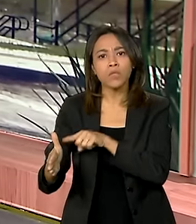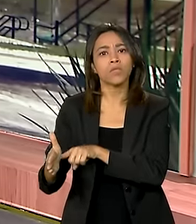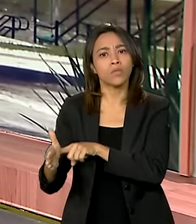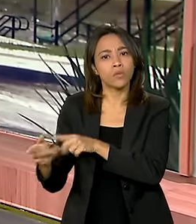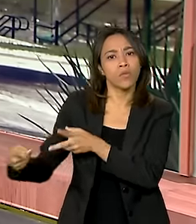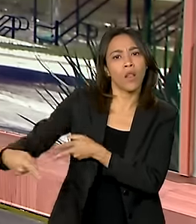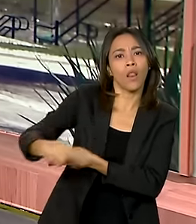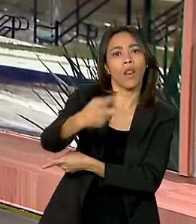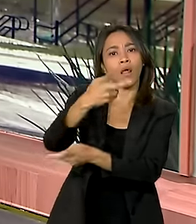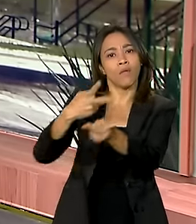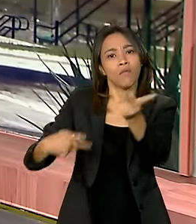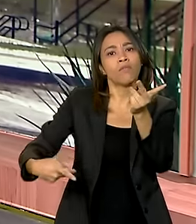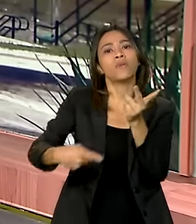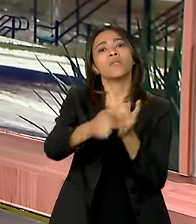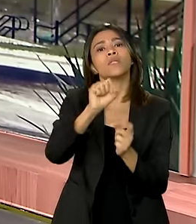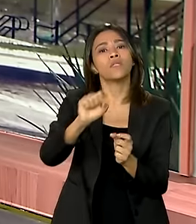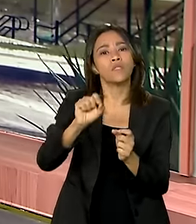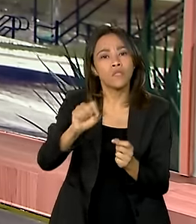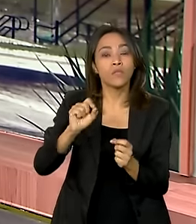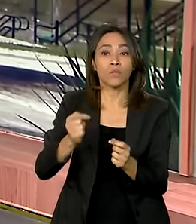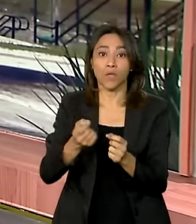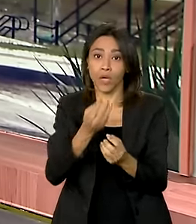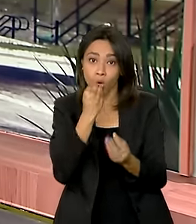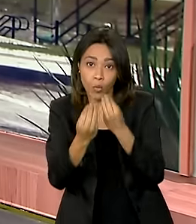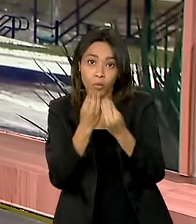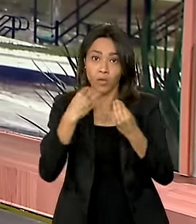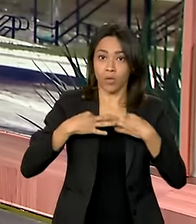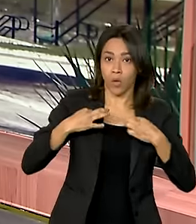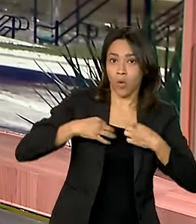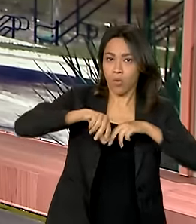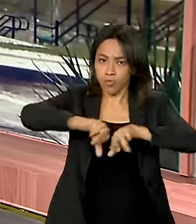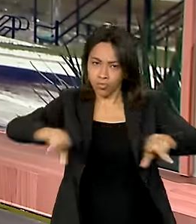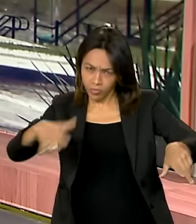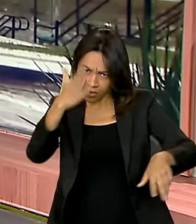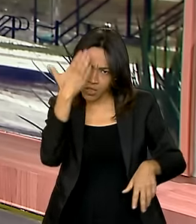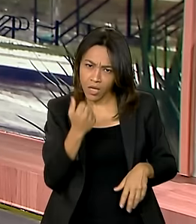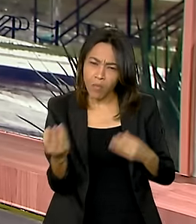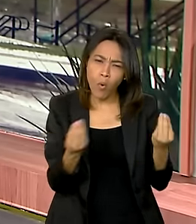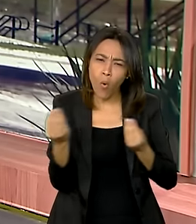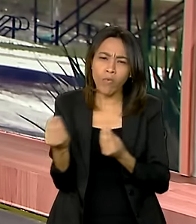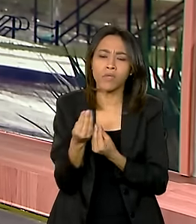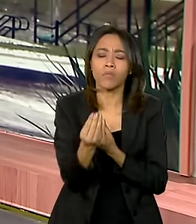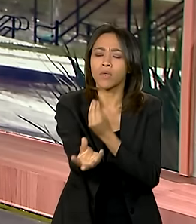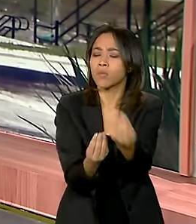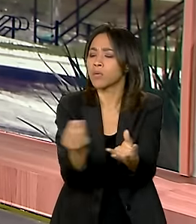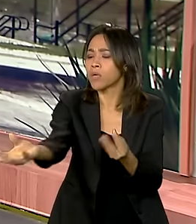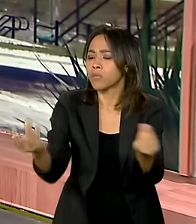donativos aí para as vítimas das enchentes. Você tem informações de como vai ser feita essa entrega?